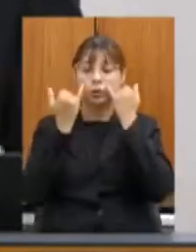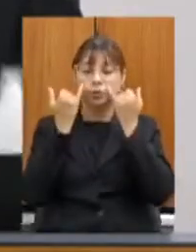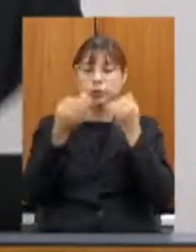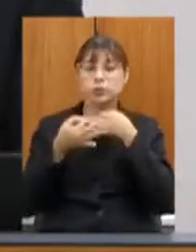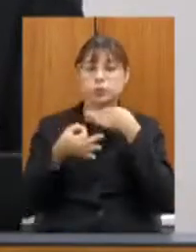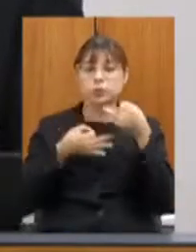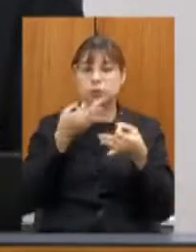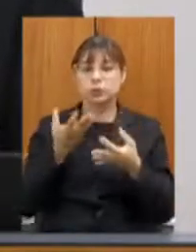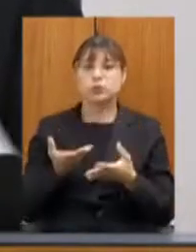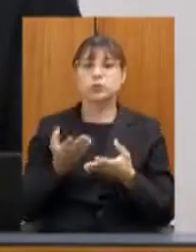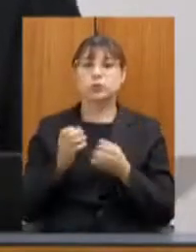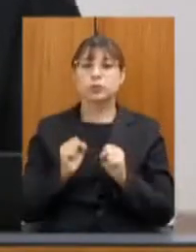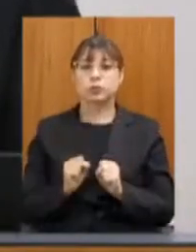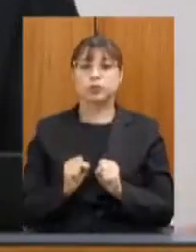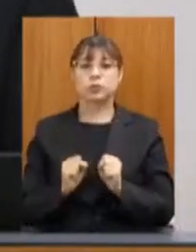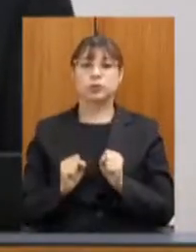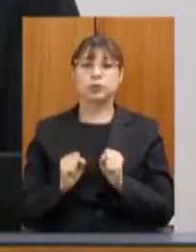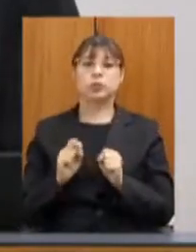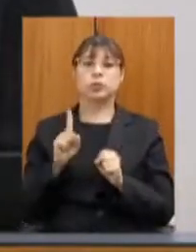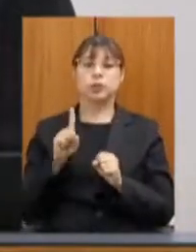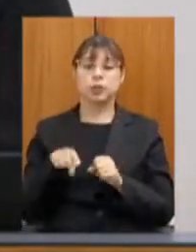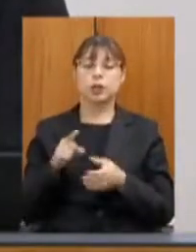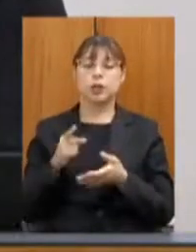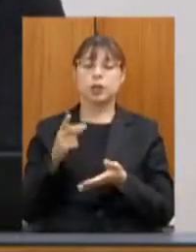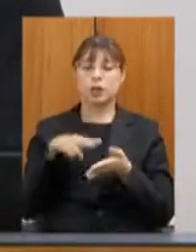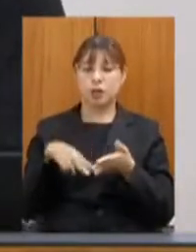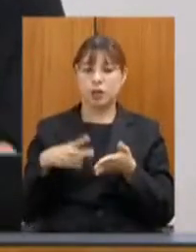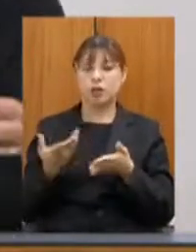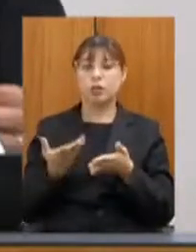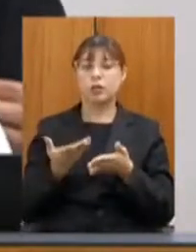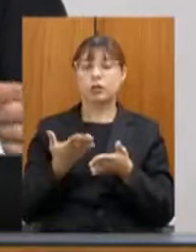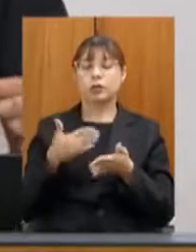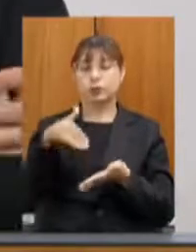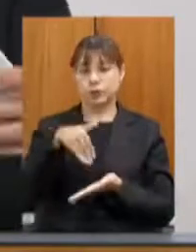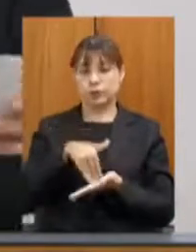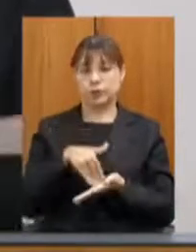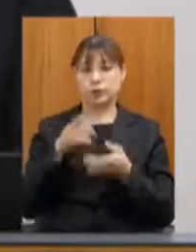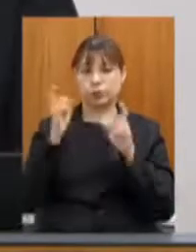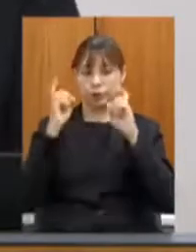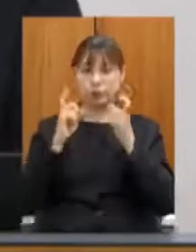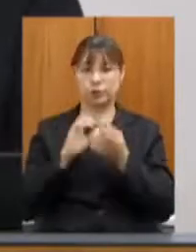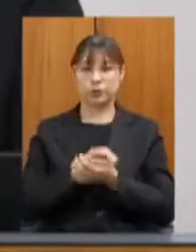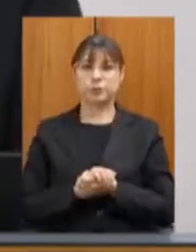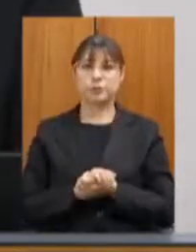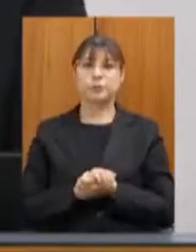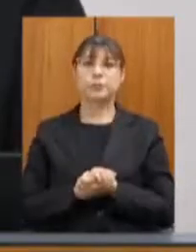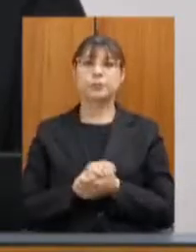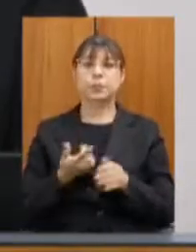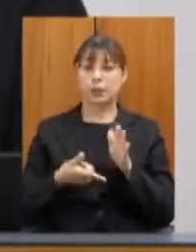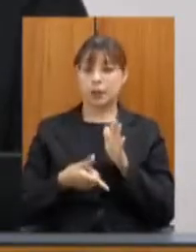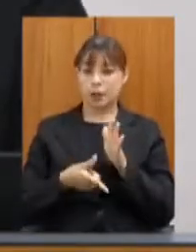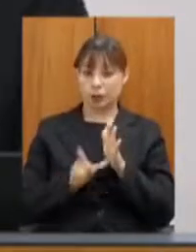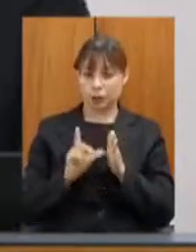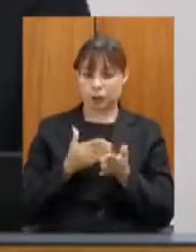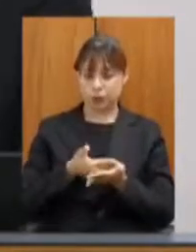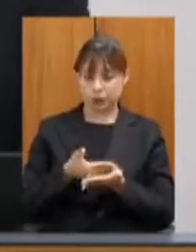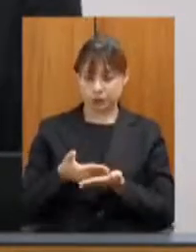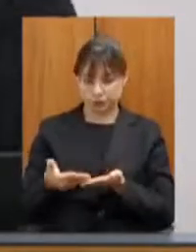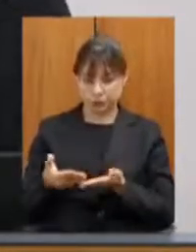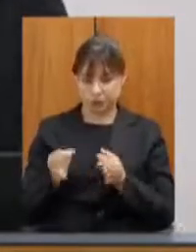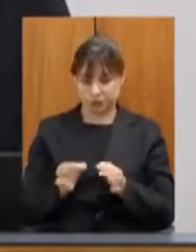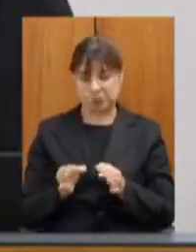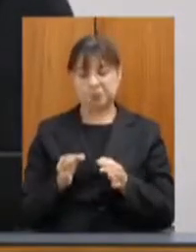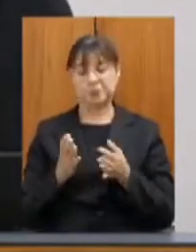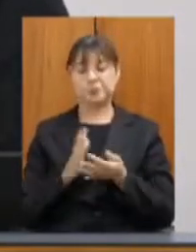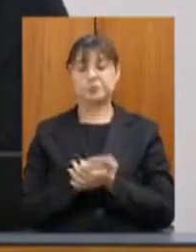serão deliberadas ao final dessa sessão. Antes de começar efetivamente os trabalhos, gostaria